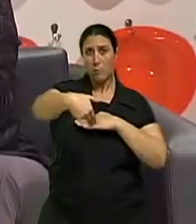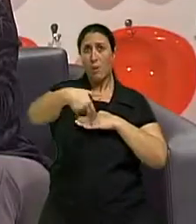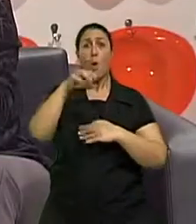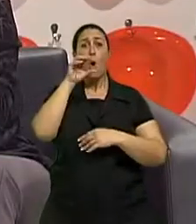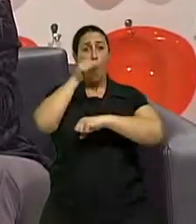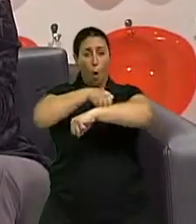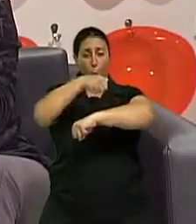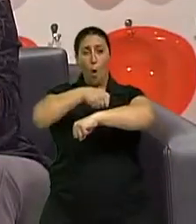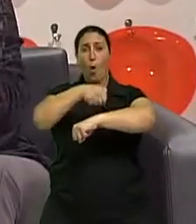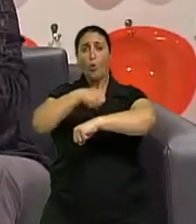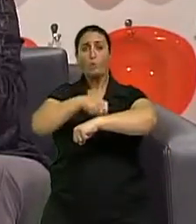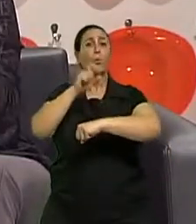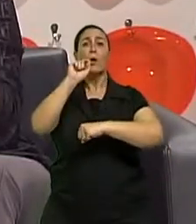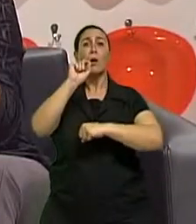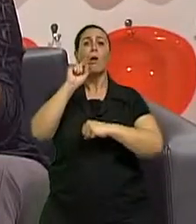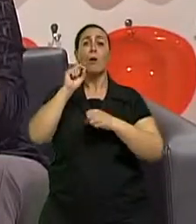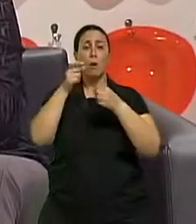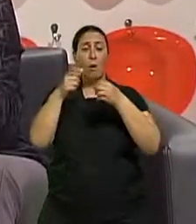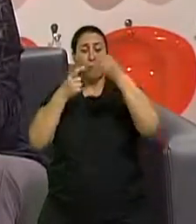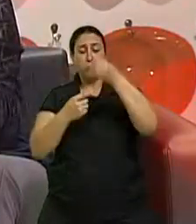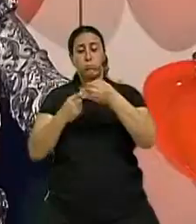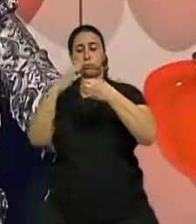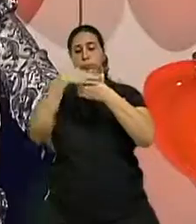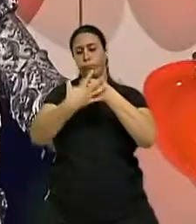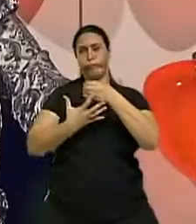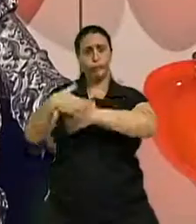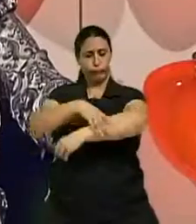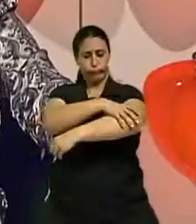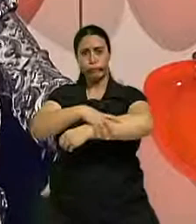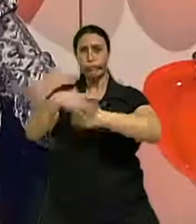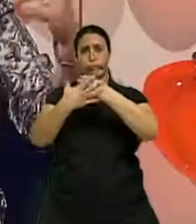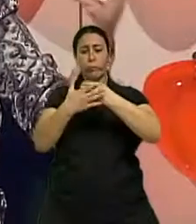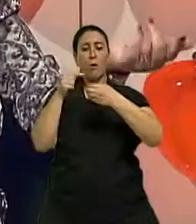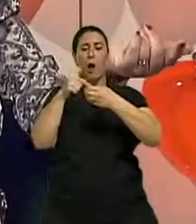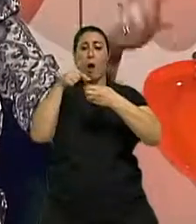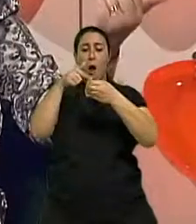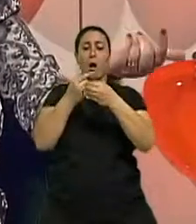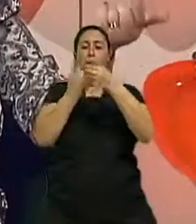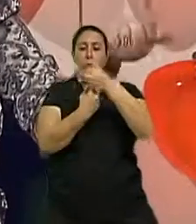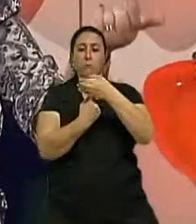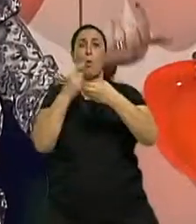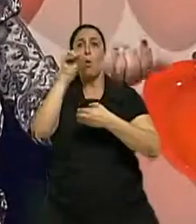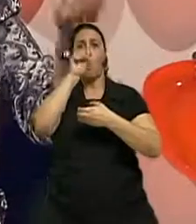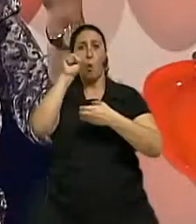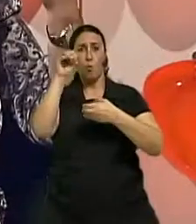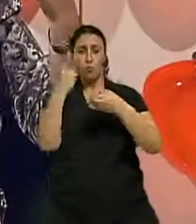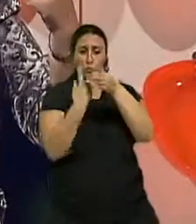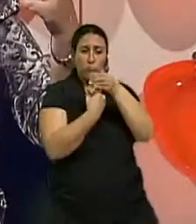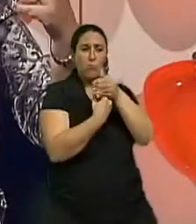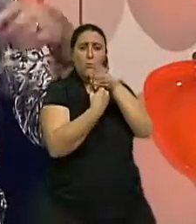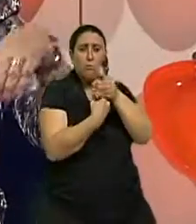osso pode estar com um pequeno problema, um músculo forte compensa? Sim. Ah, ok. Tanto que a gente, por exemplo, assim,